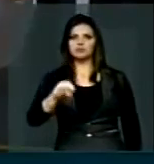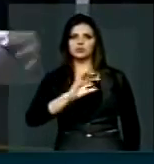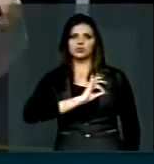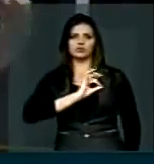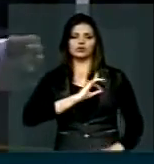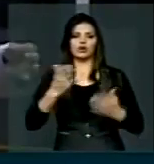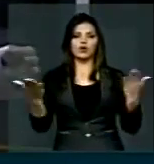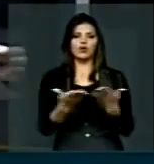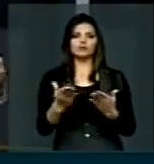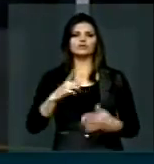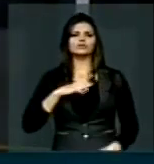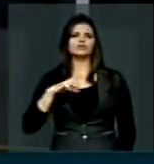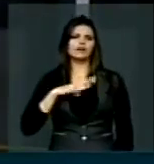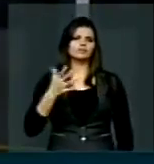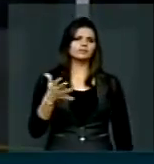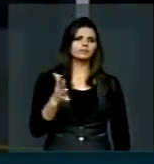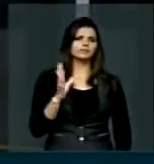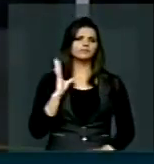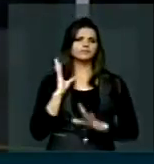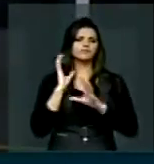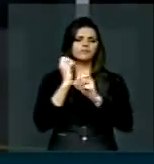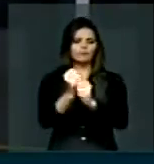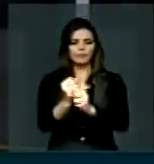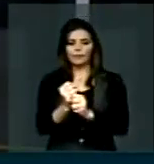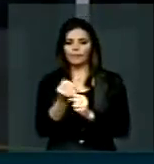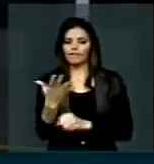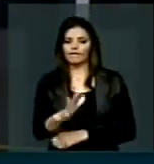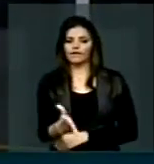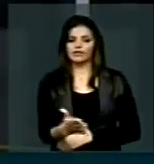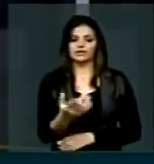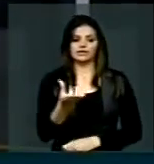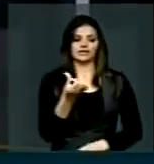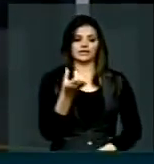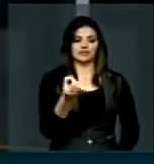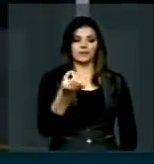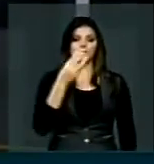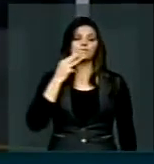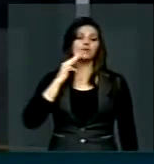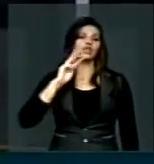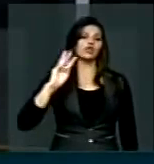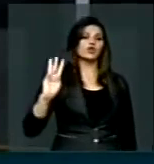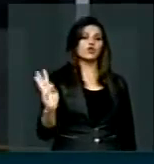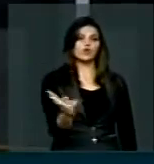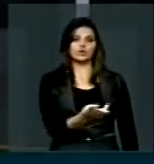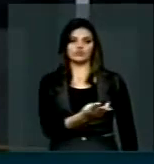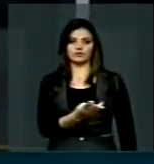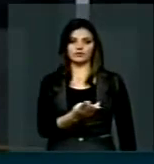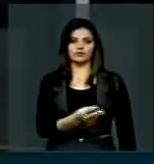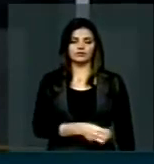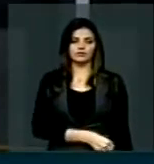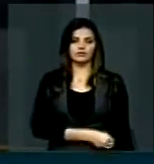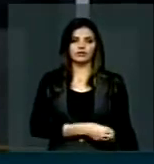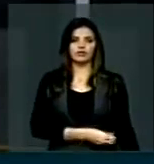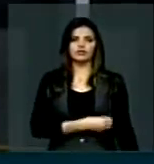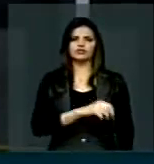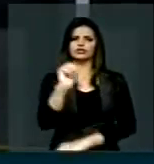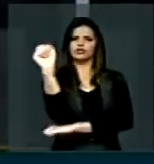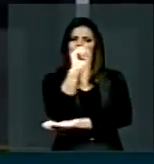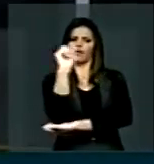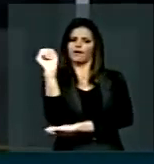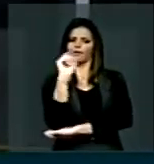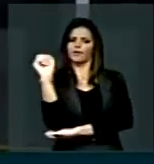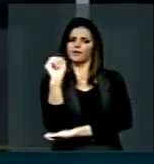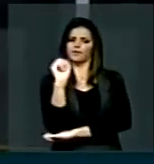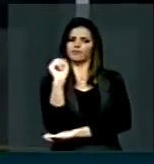Hoje a gente está com mais de 60 milhões de veículos